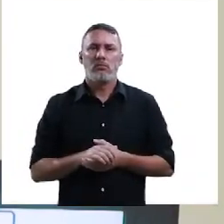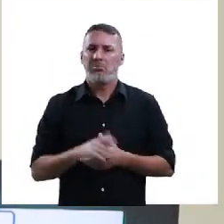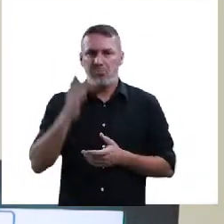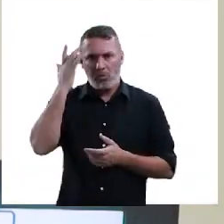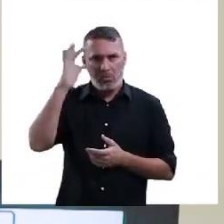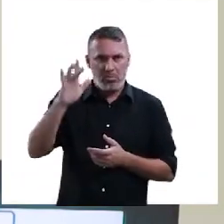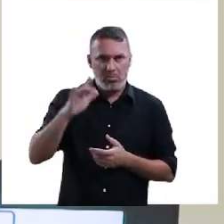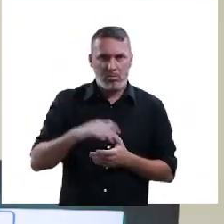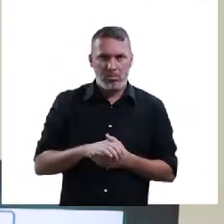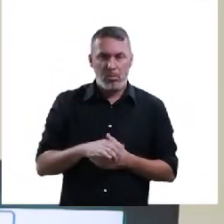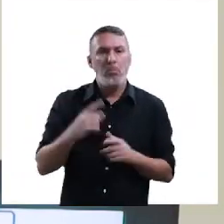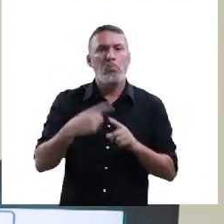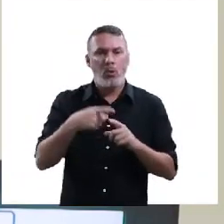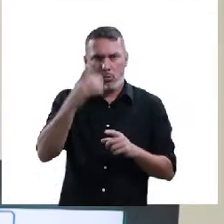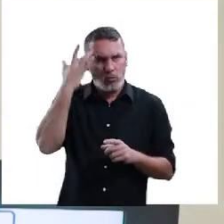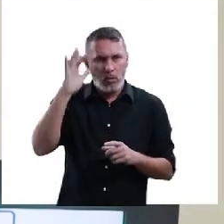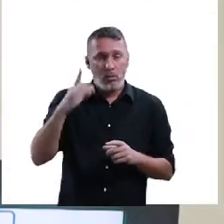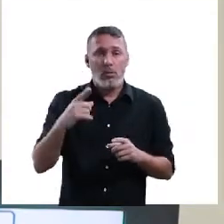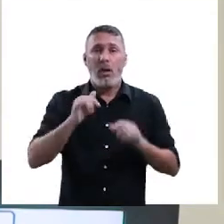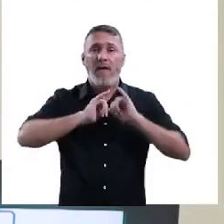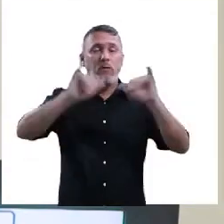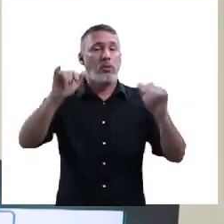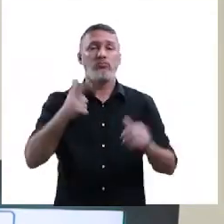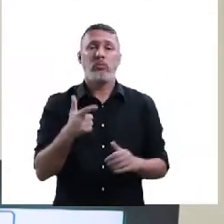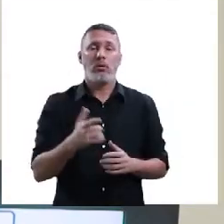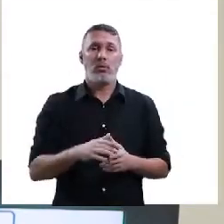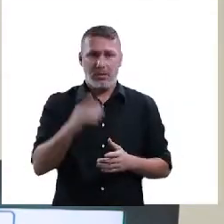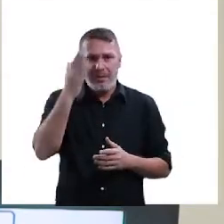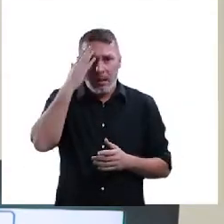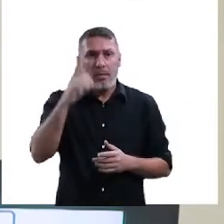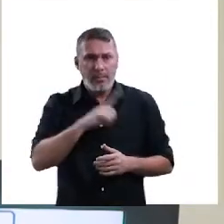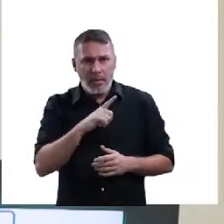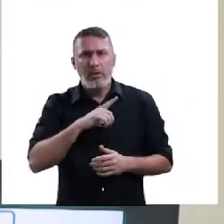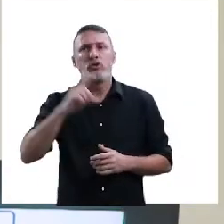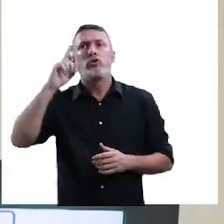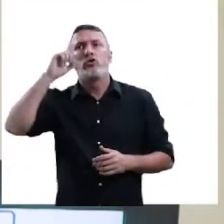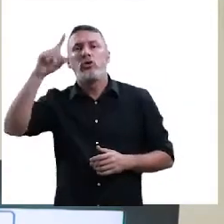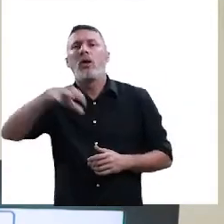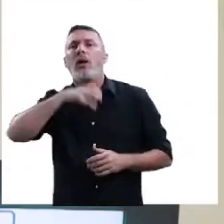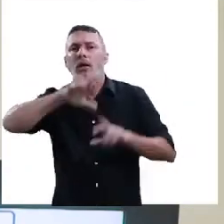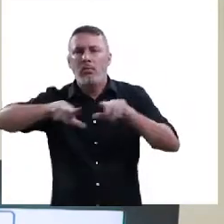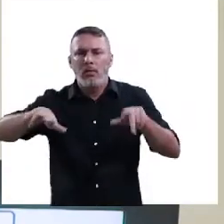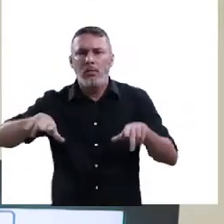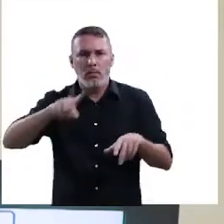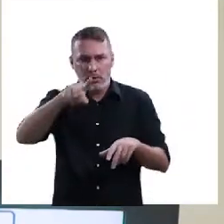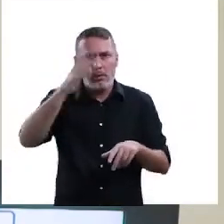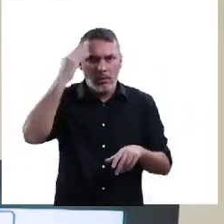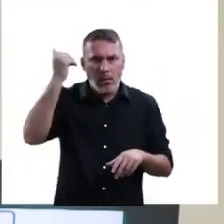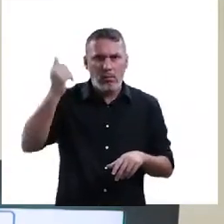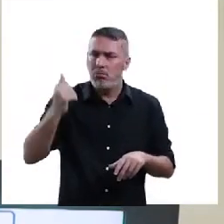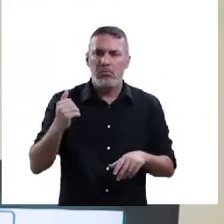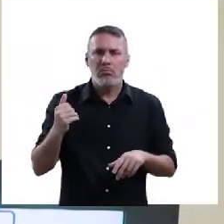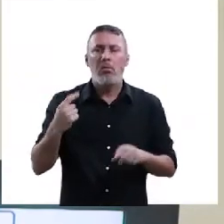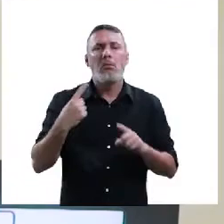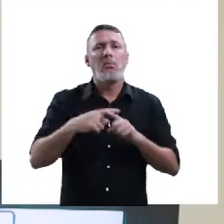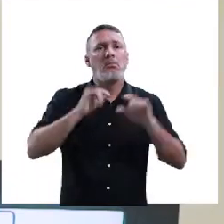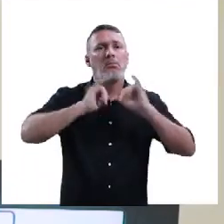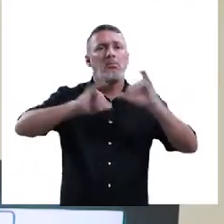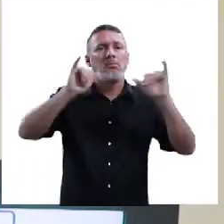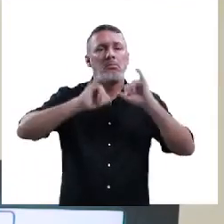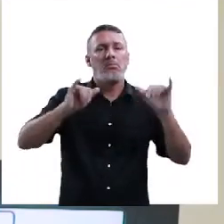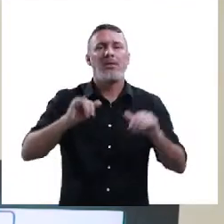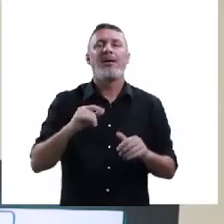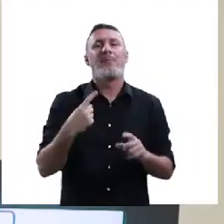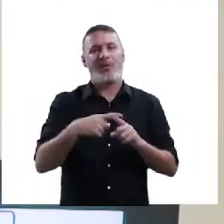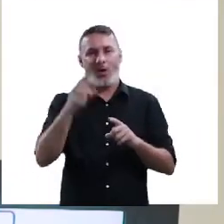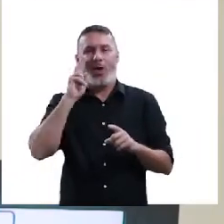não sabe, né? Sabe por que você não sabe? Porque não é divulgado. Perceba o seguinte, que às vezes as pessoas falam, professor, mas eu acho que nós temos ali o